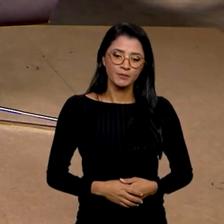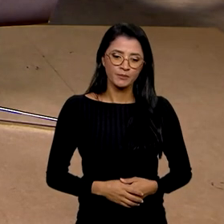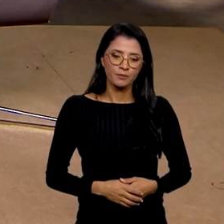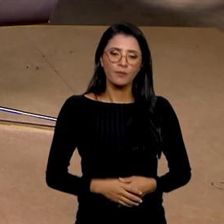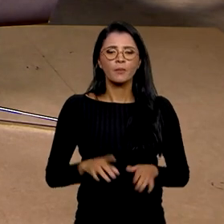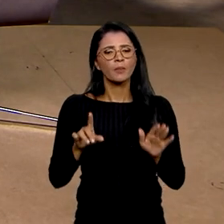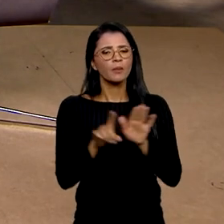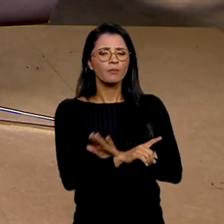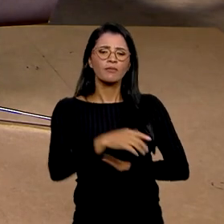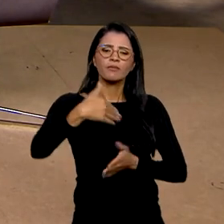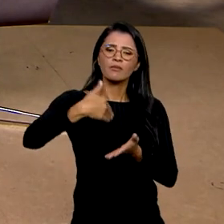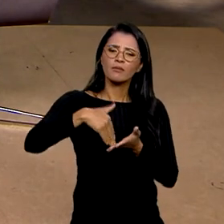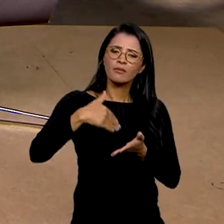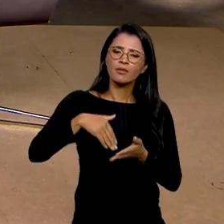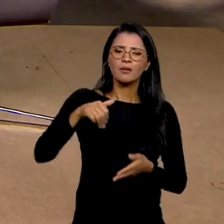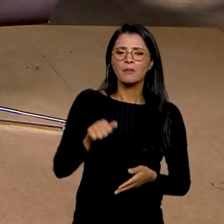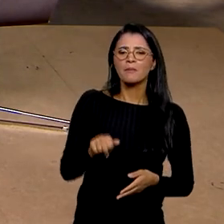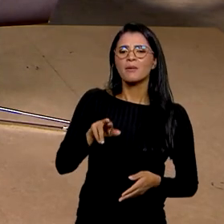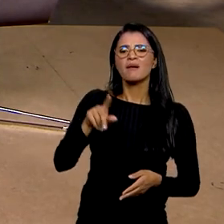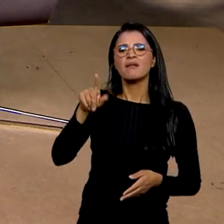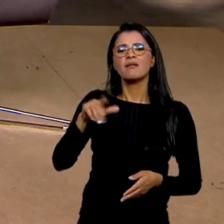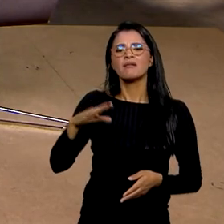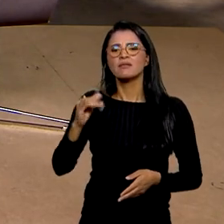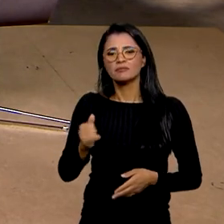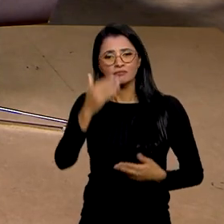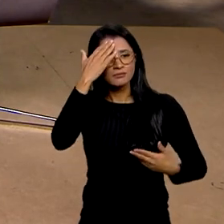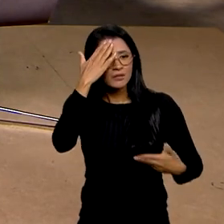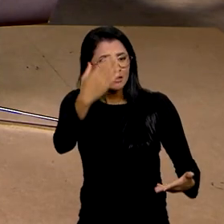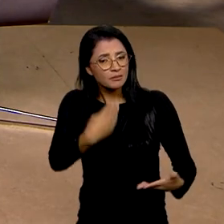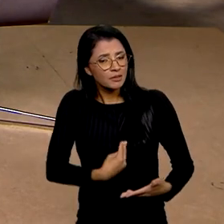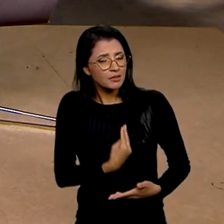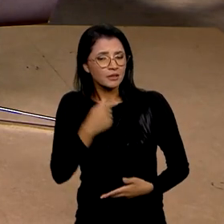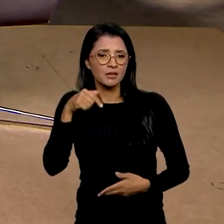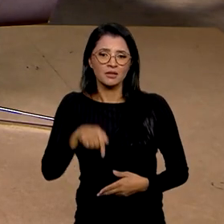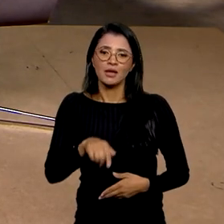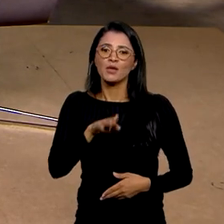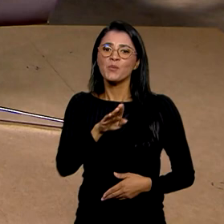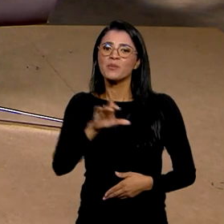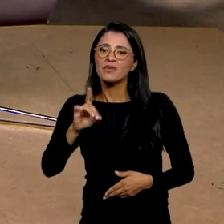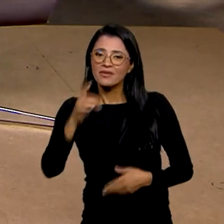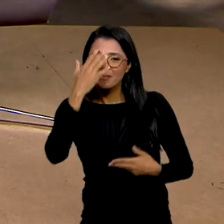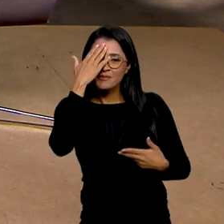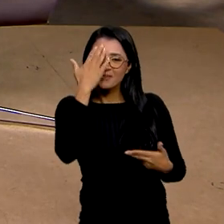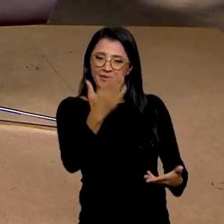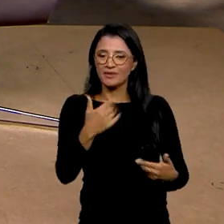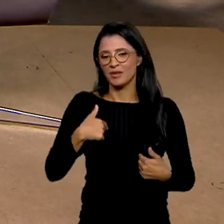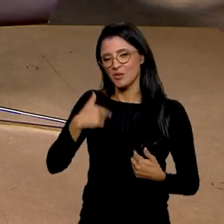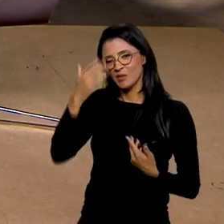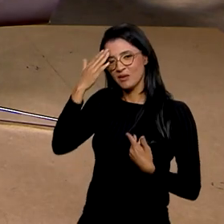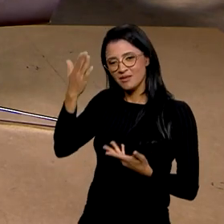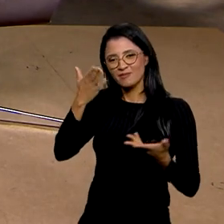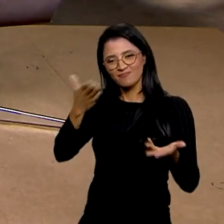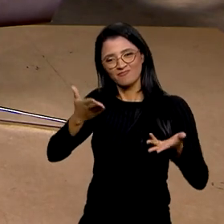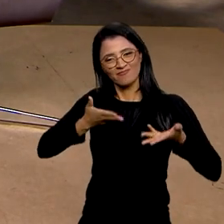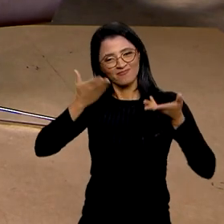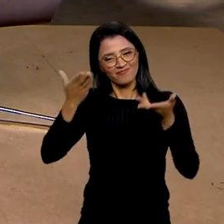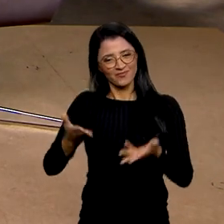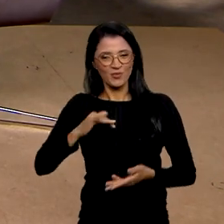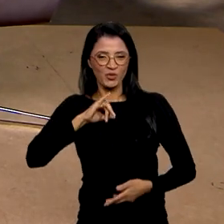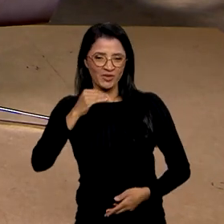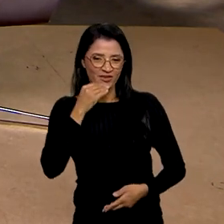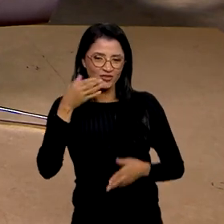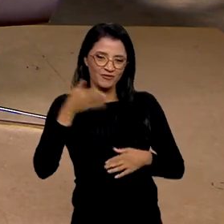Secretária Márcia Rollemberg, eu queria agradecer primeiramente a sua presença aqui no Brasil em dia. Obrigada. Eu é que agradeço a oportunidade.